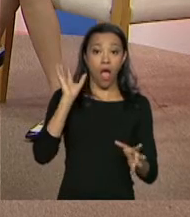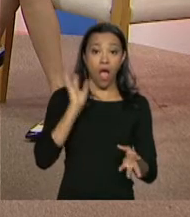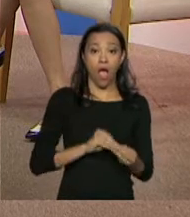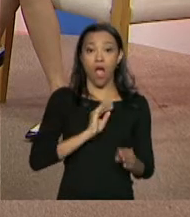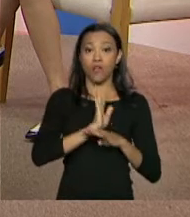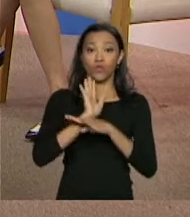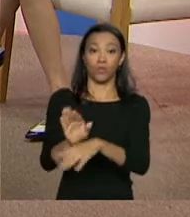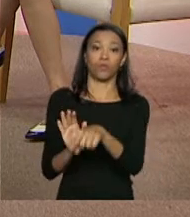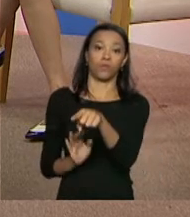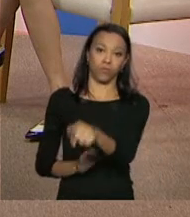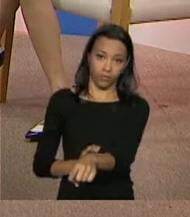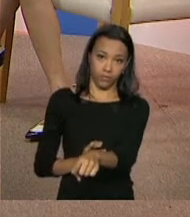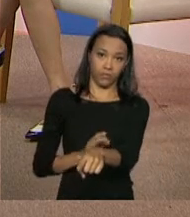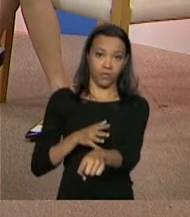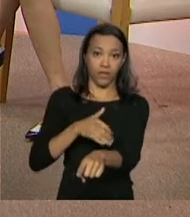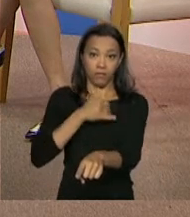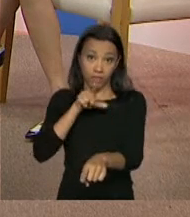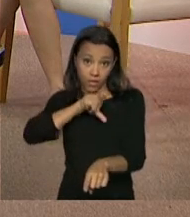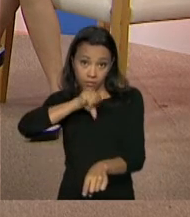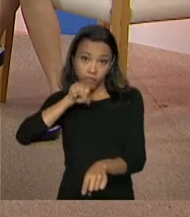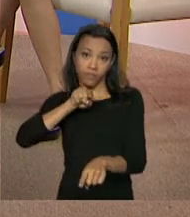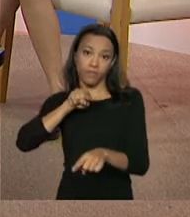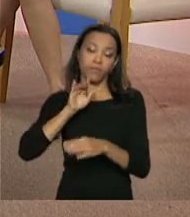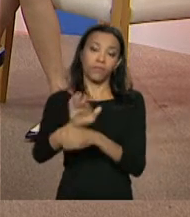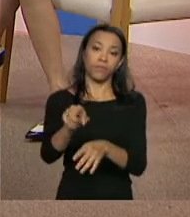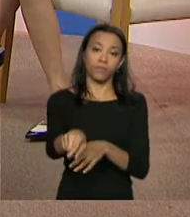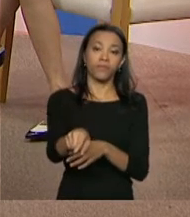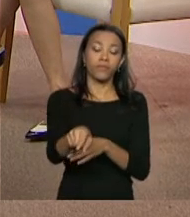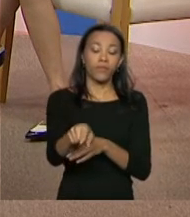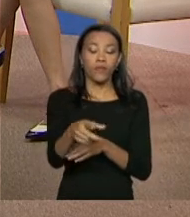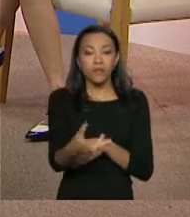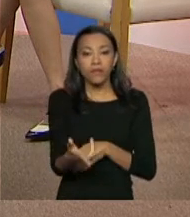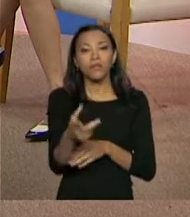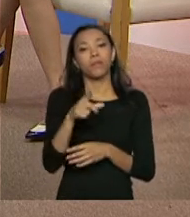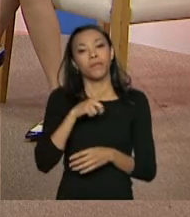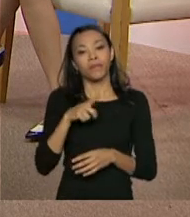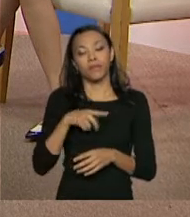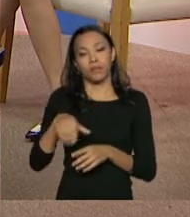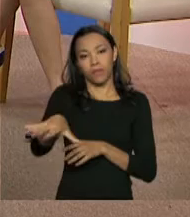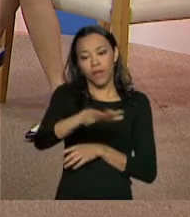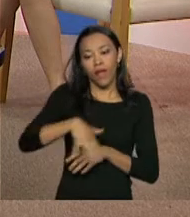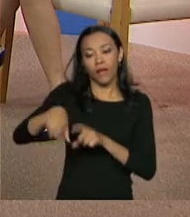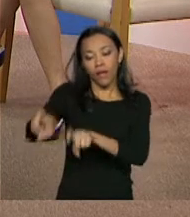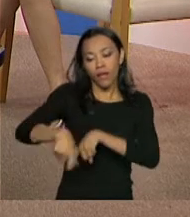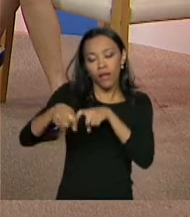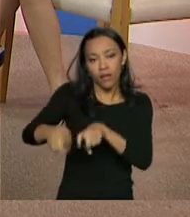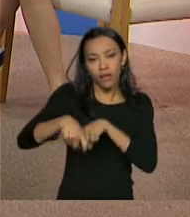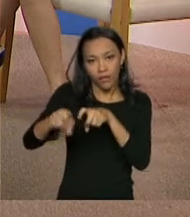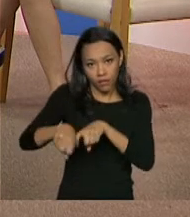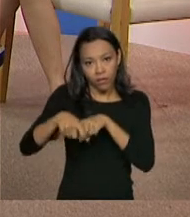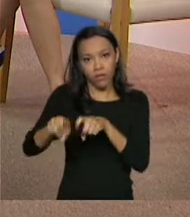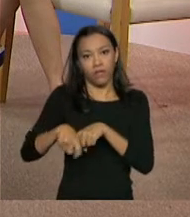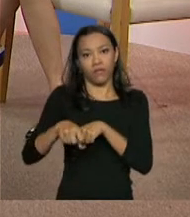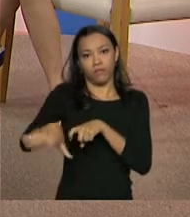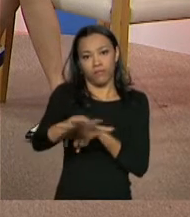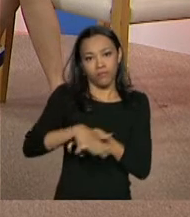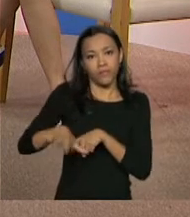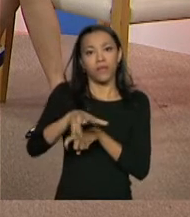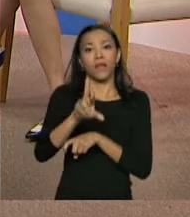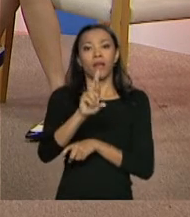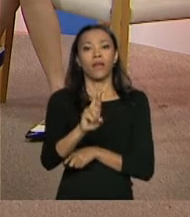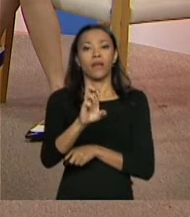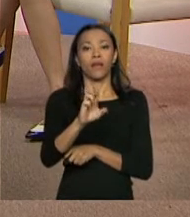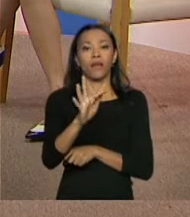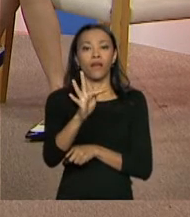Então, você vai ter, como a gente já falou, para a reforma agrária, que vai ter toda uma necessidade de informações da terra que o